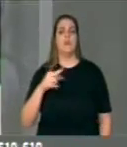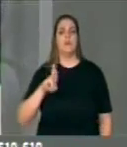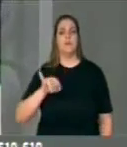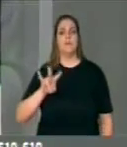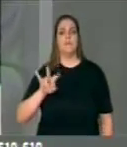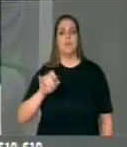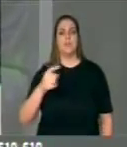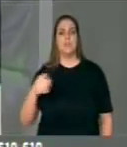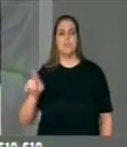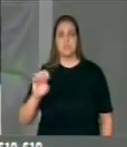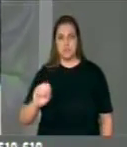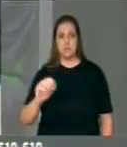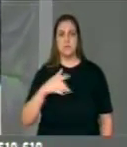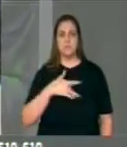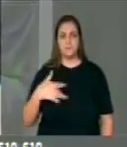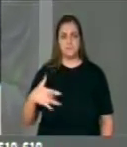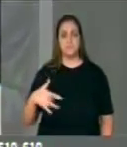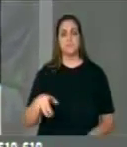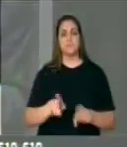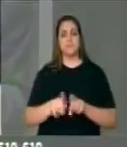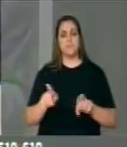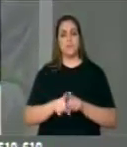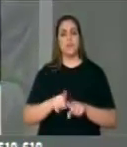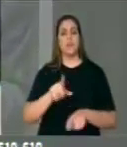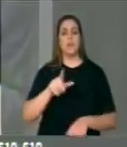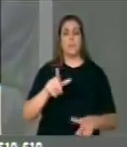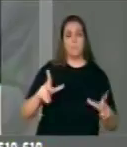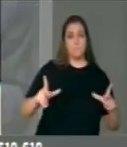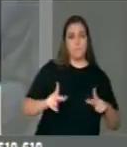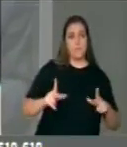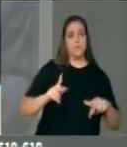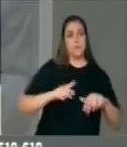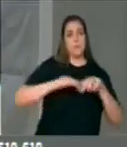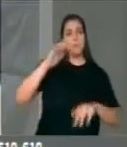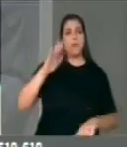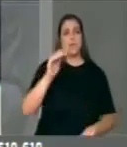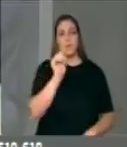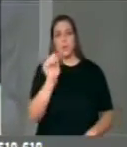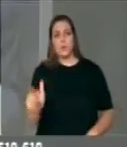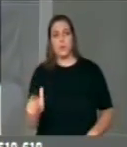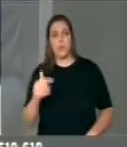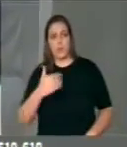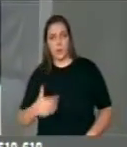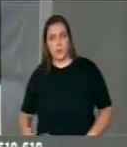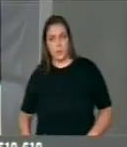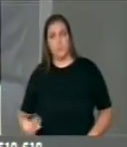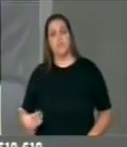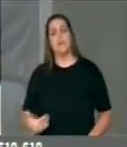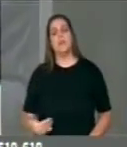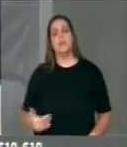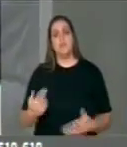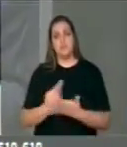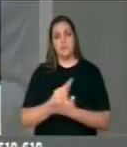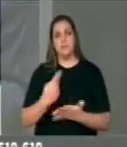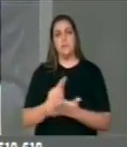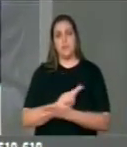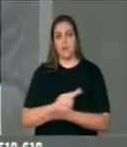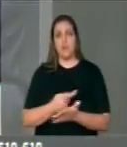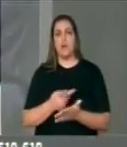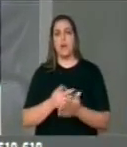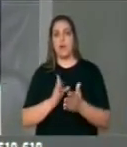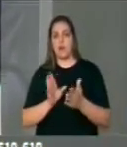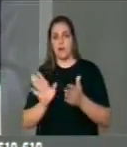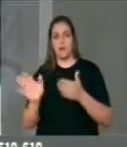sobreposição da saúde privada à saúde pública o desvio de recursos